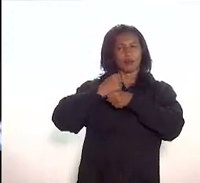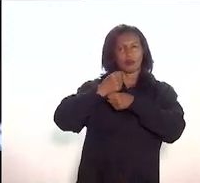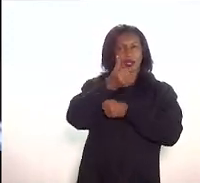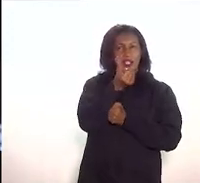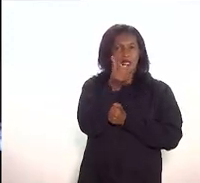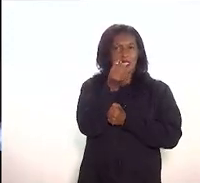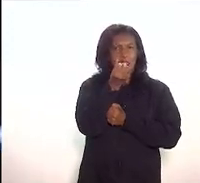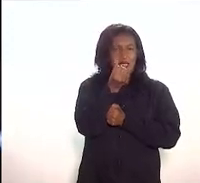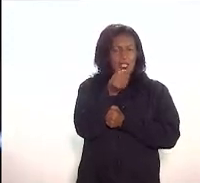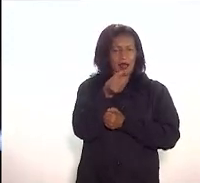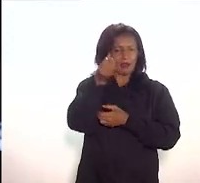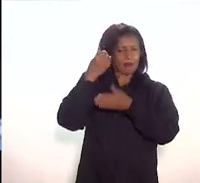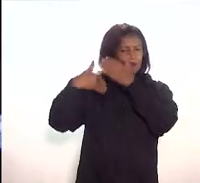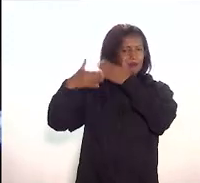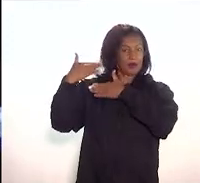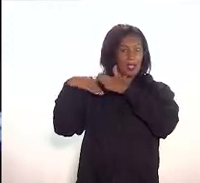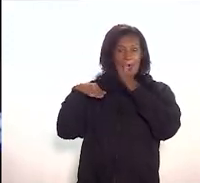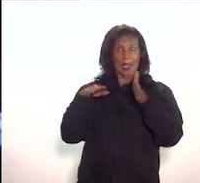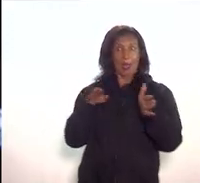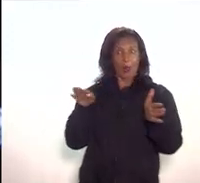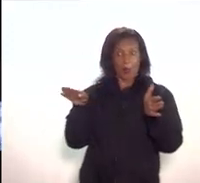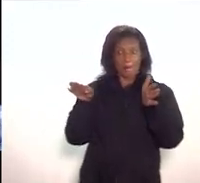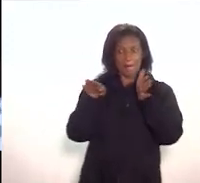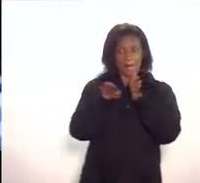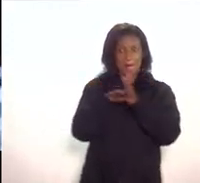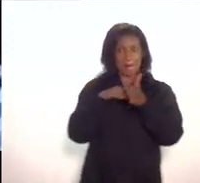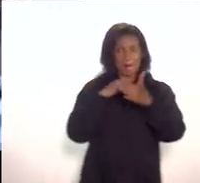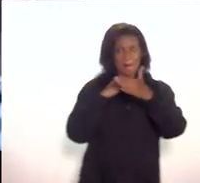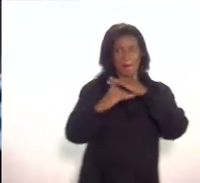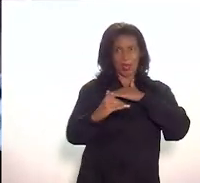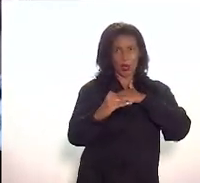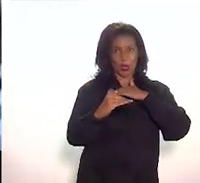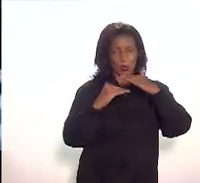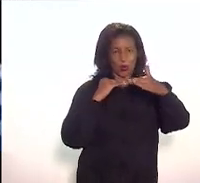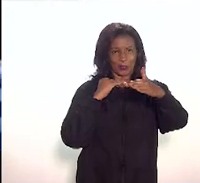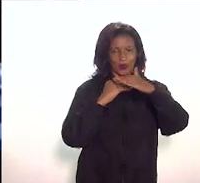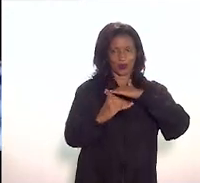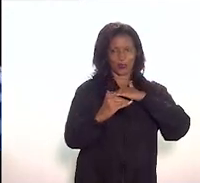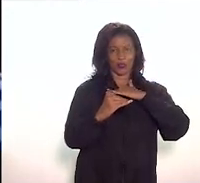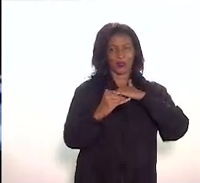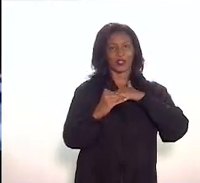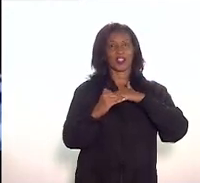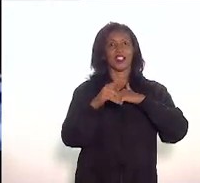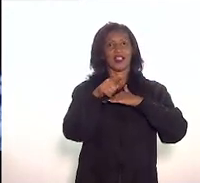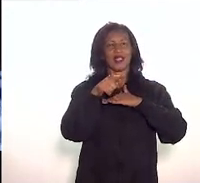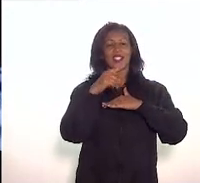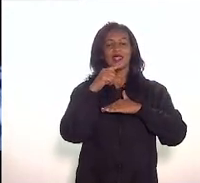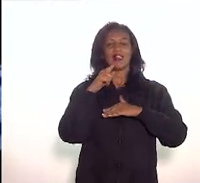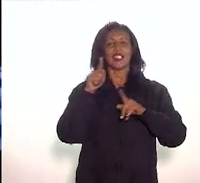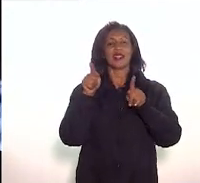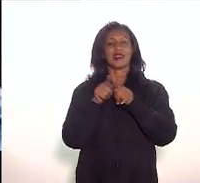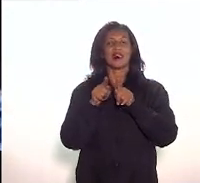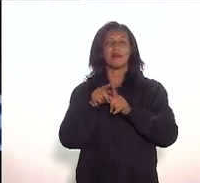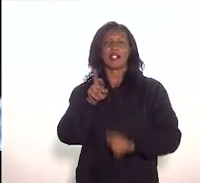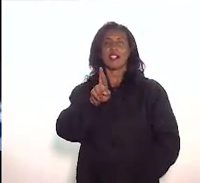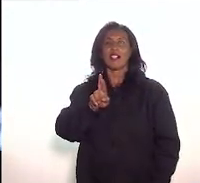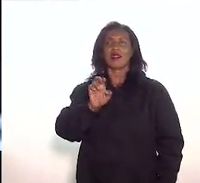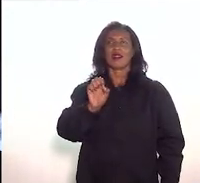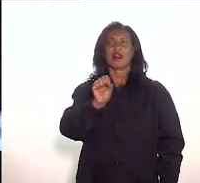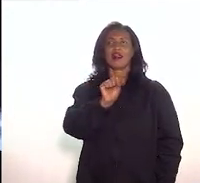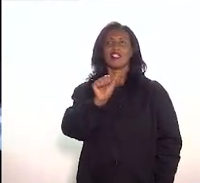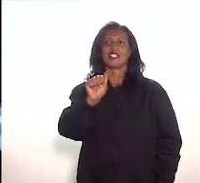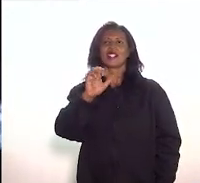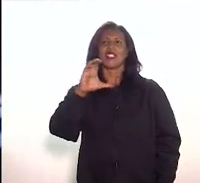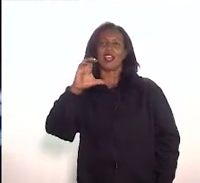sobre o patrimônio. O exemplo do metrô é exemplo muito claro. E, quando eu falo a ressaca, eu digo que nós viemos na ressaca da tragédia do Museu